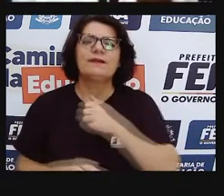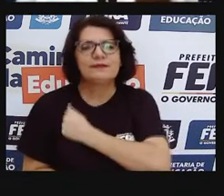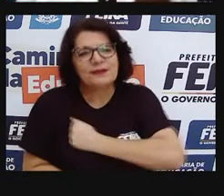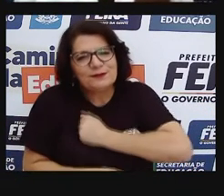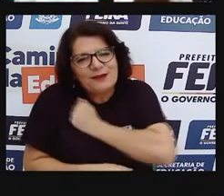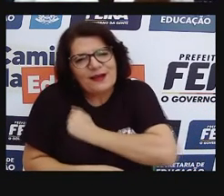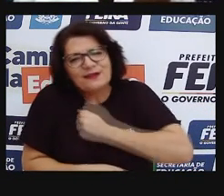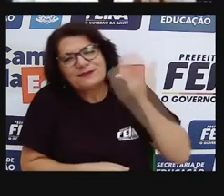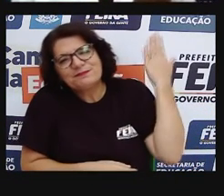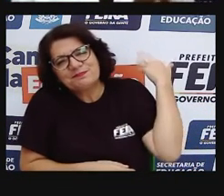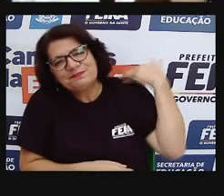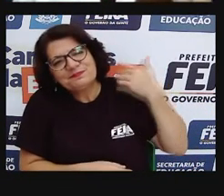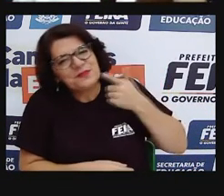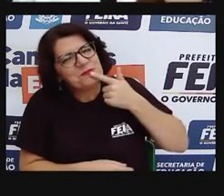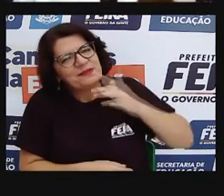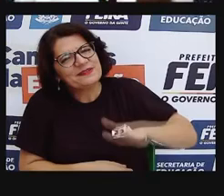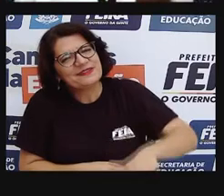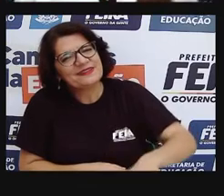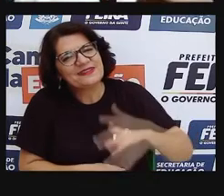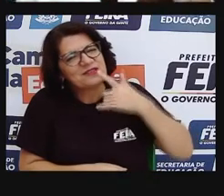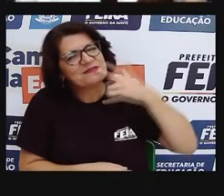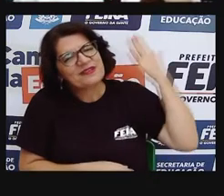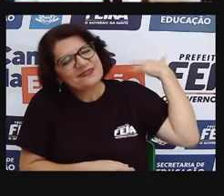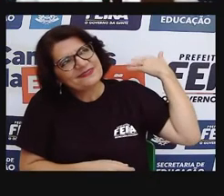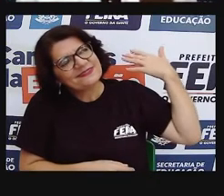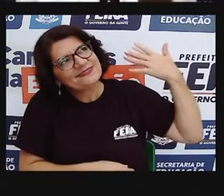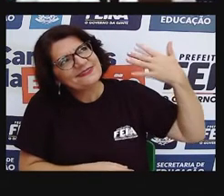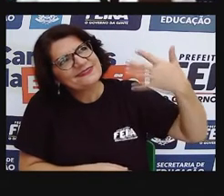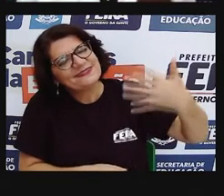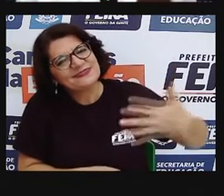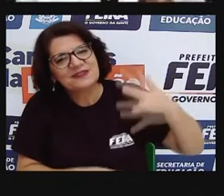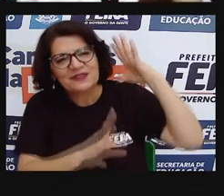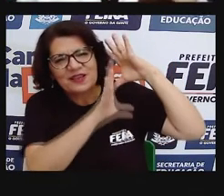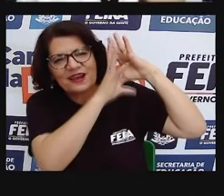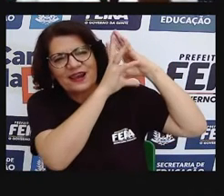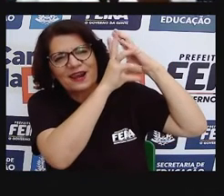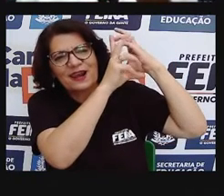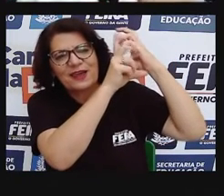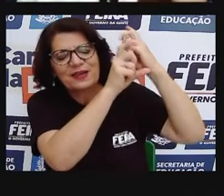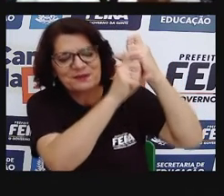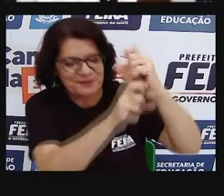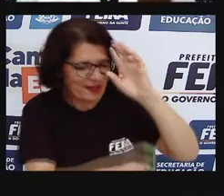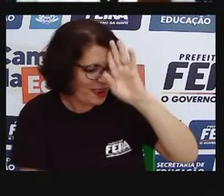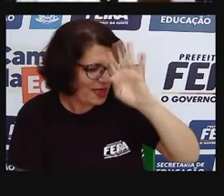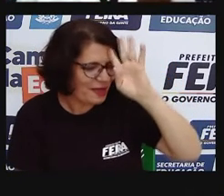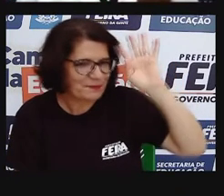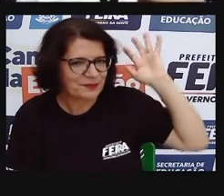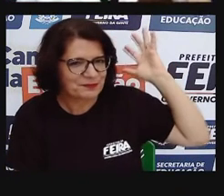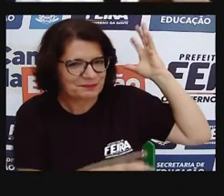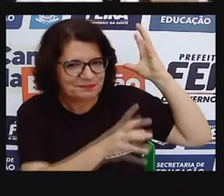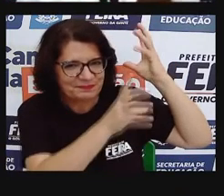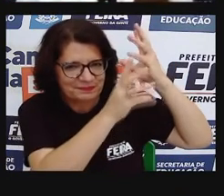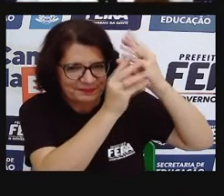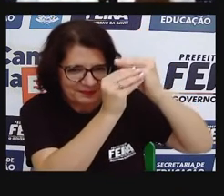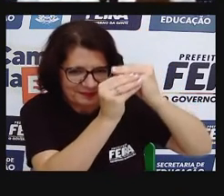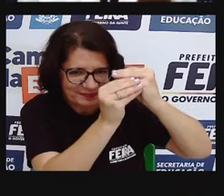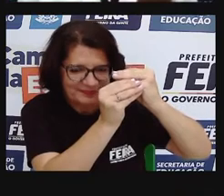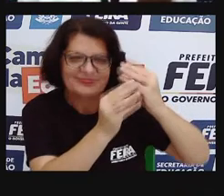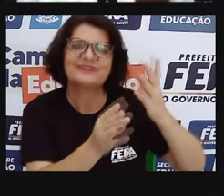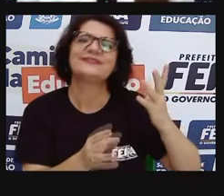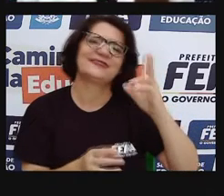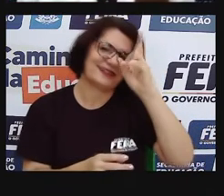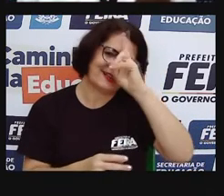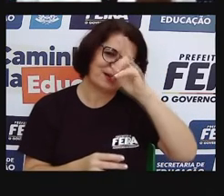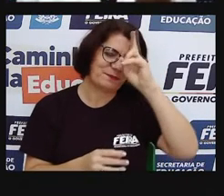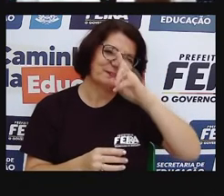não é essa a intenção, mas é dizer que mesmo com a dificuldade, muitos adultos, quando falam desse tempo,